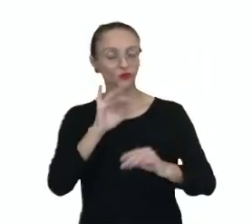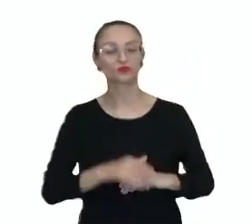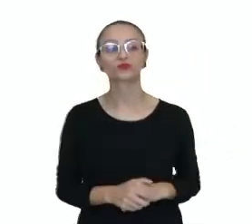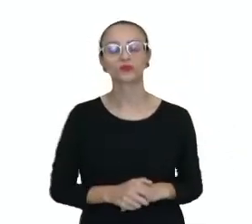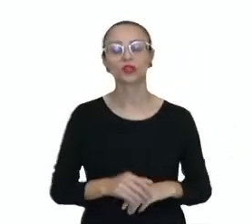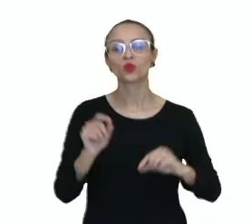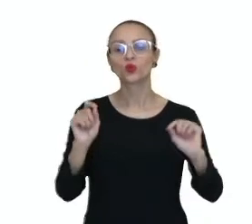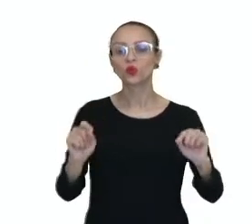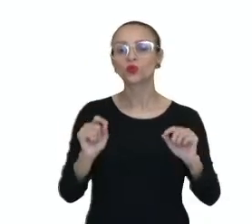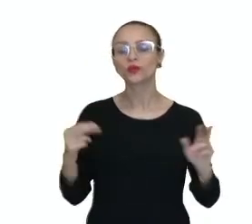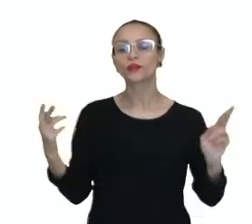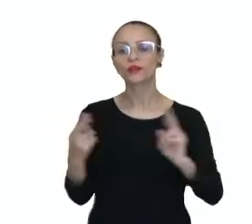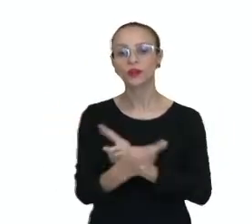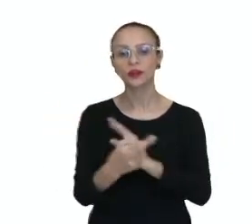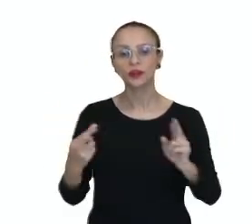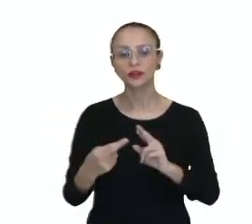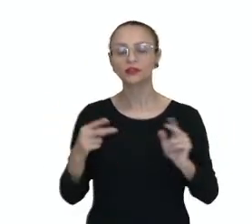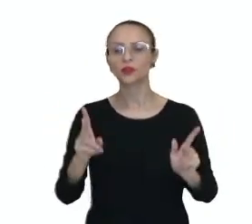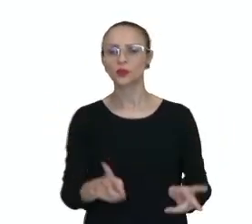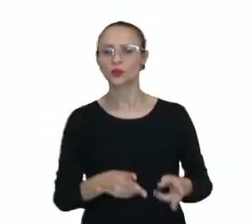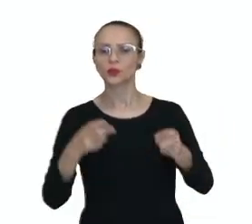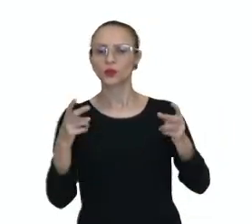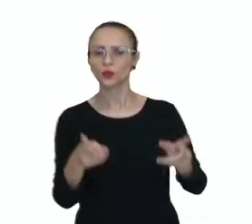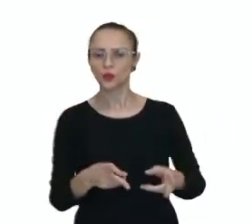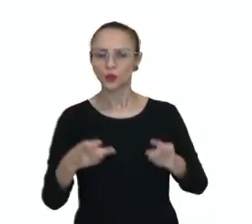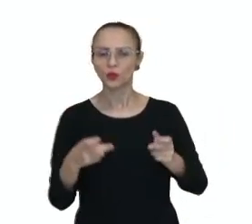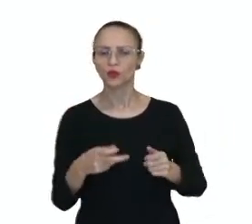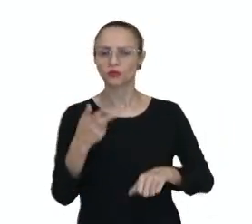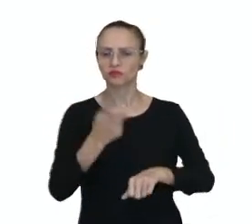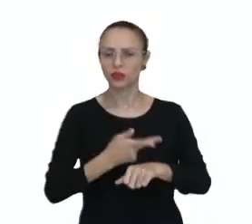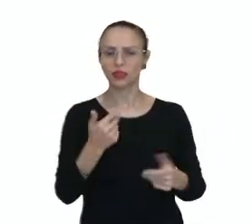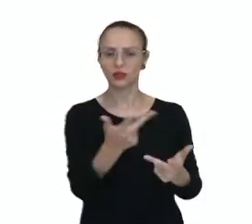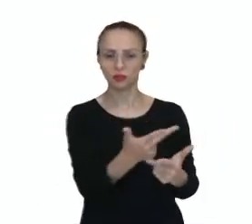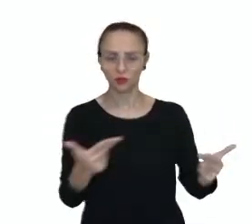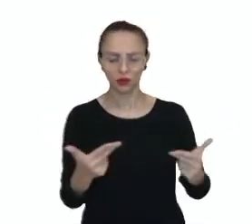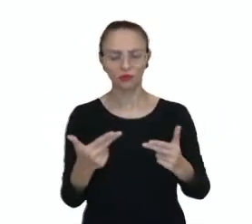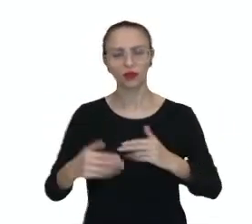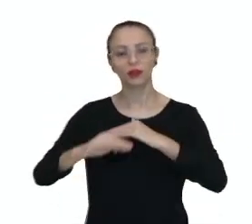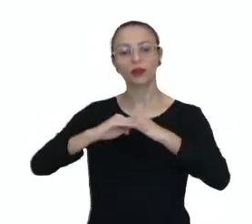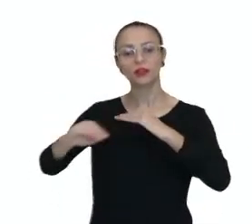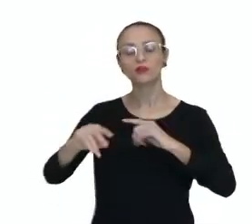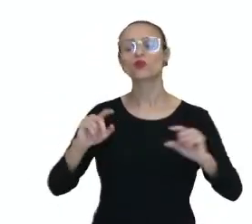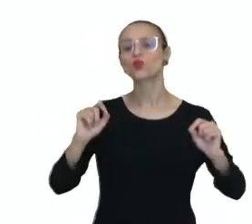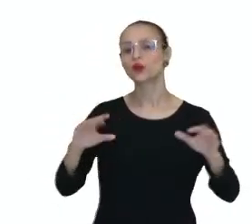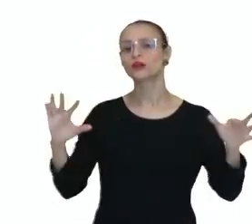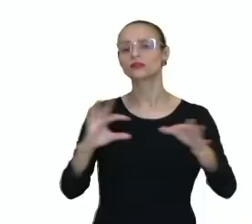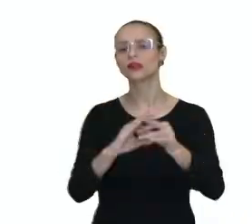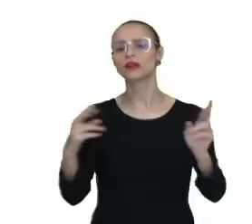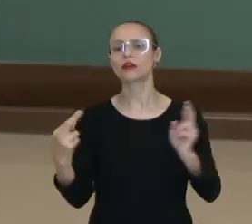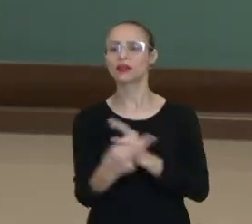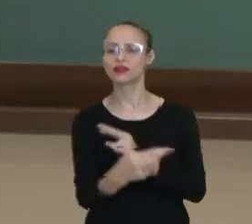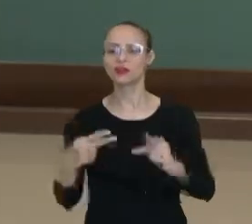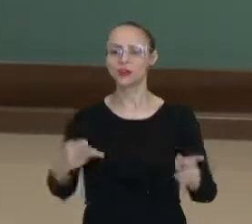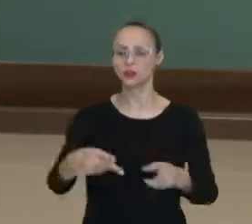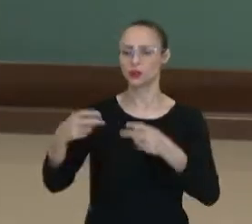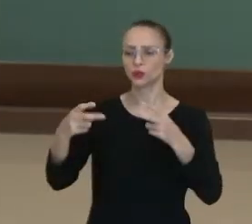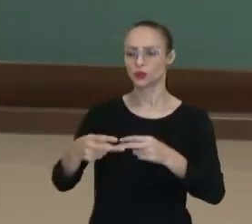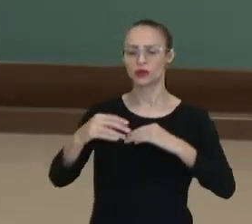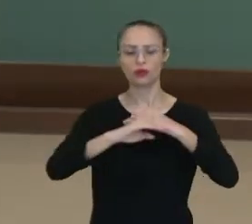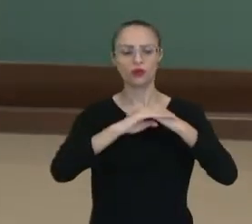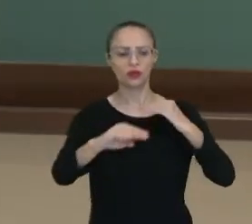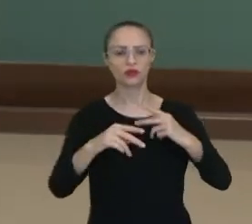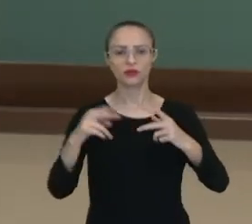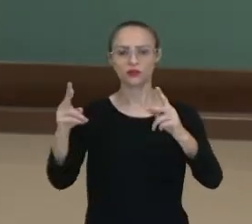E qual a relação de extrativismo mineral e relevo? O que tem a ver o extrativismo mineral, a